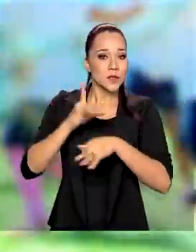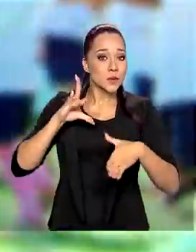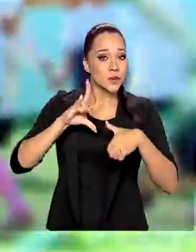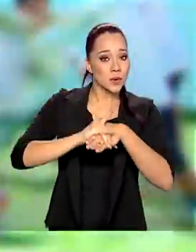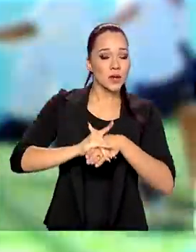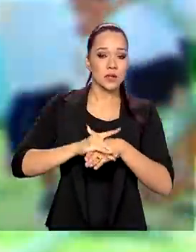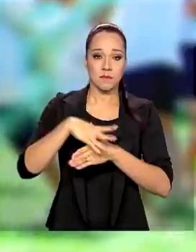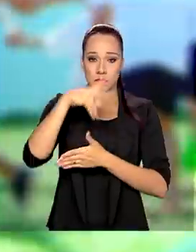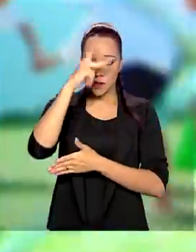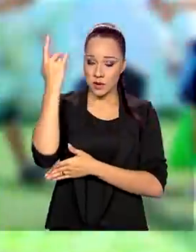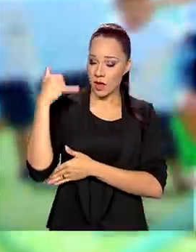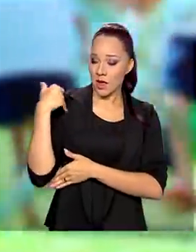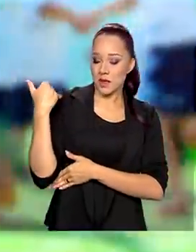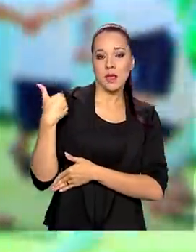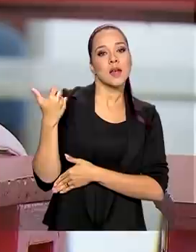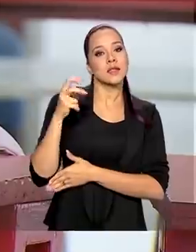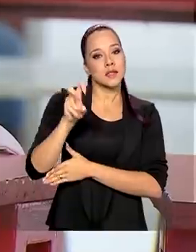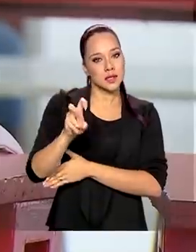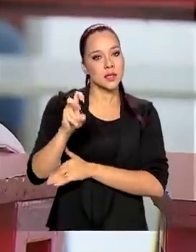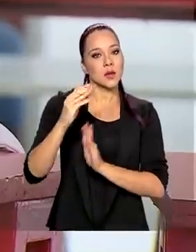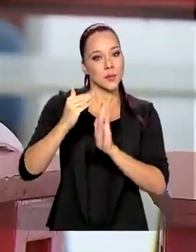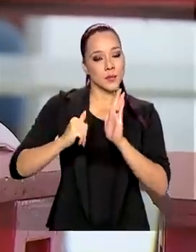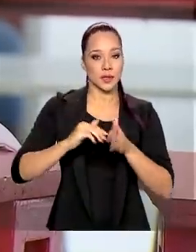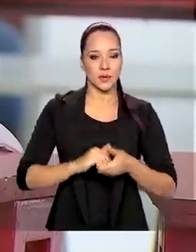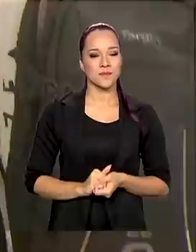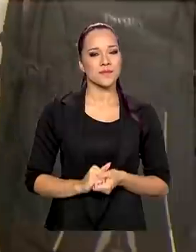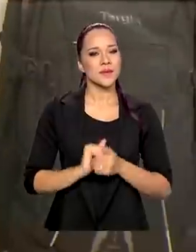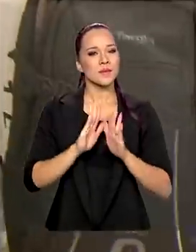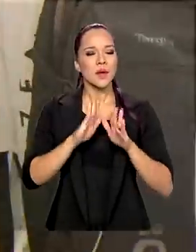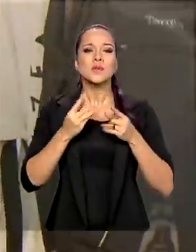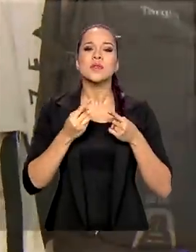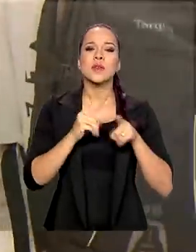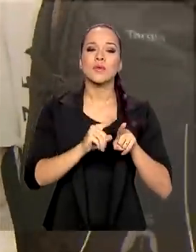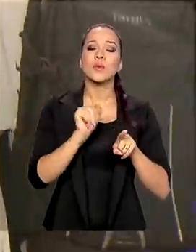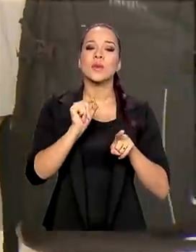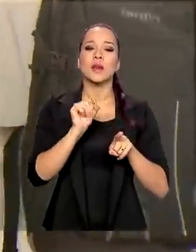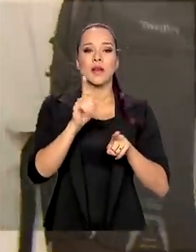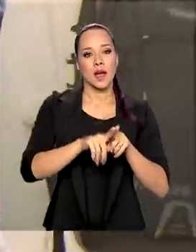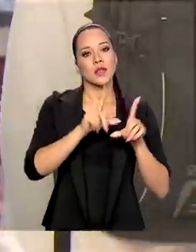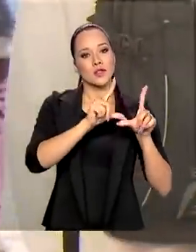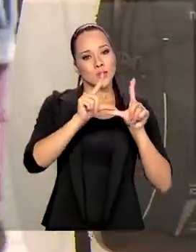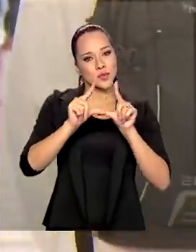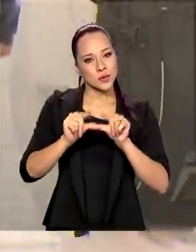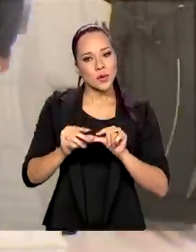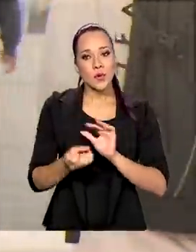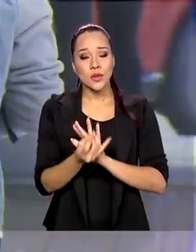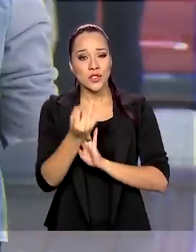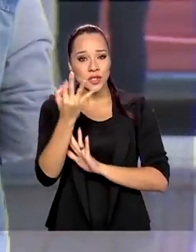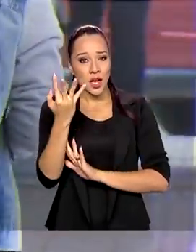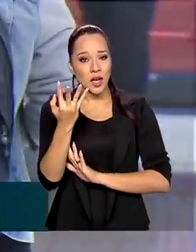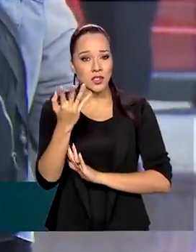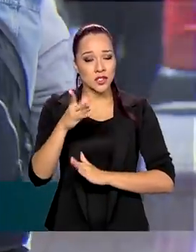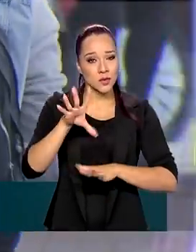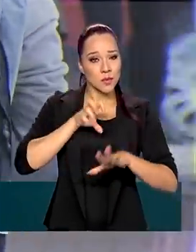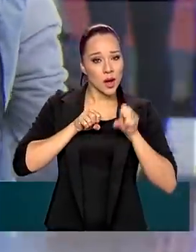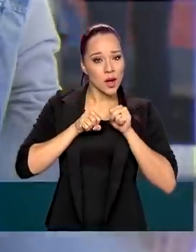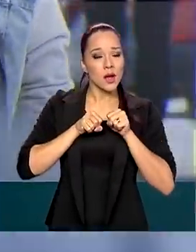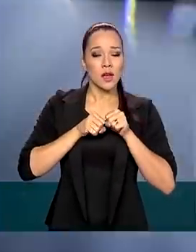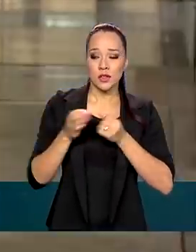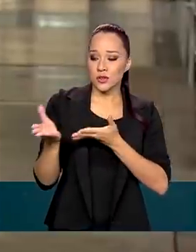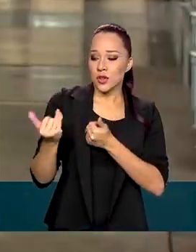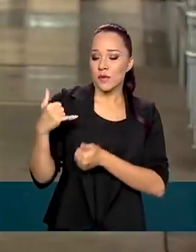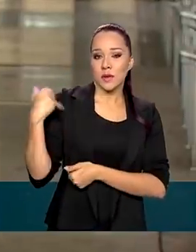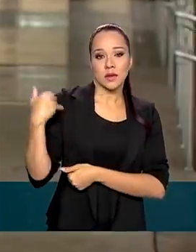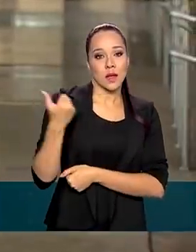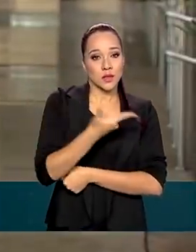em menores de cinco anos. Mas o desafio é reduzir o registro de casos entre jovens